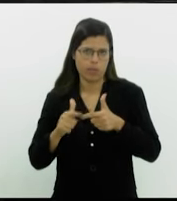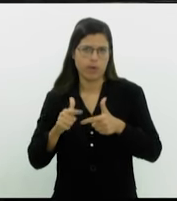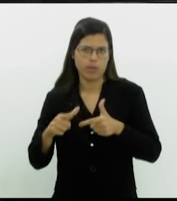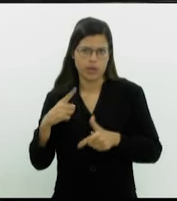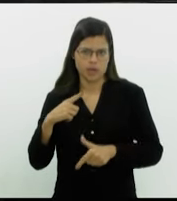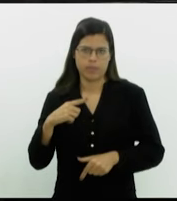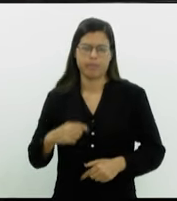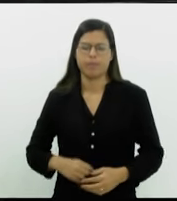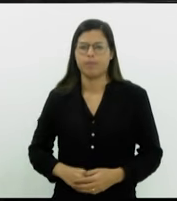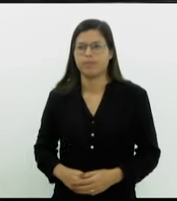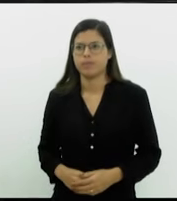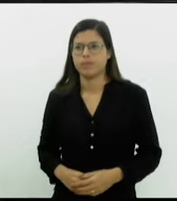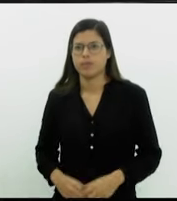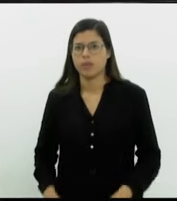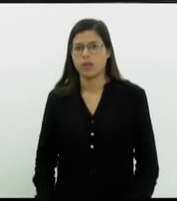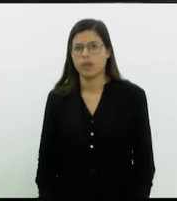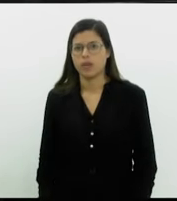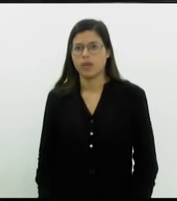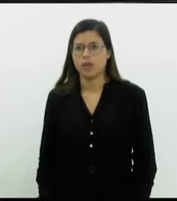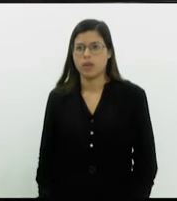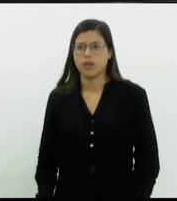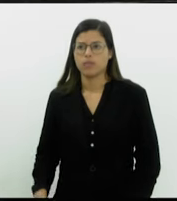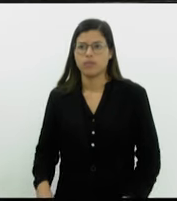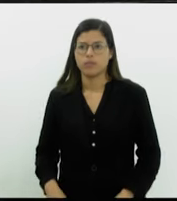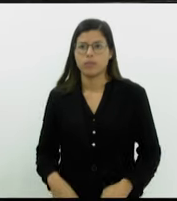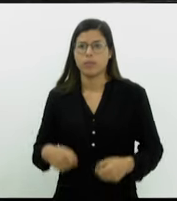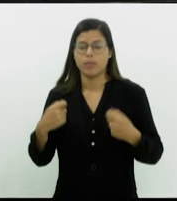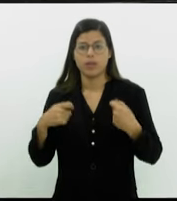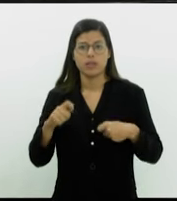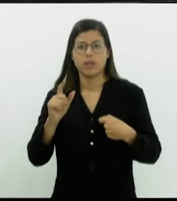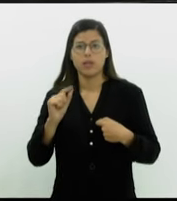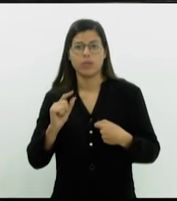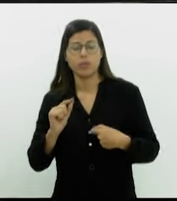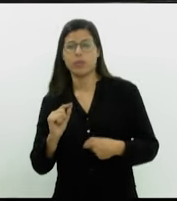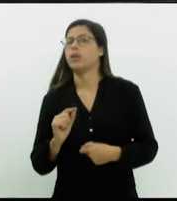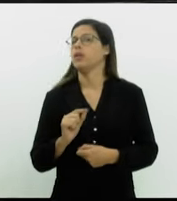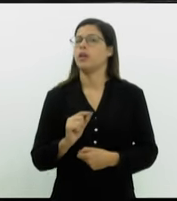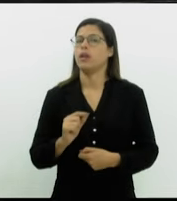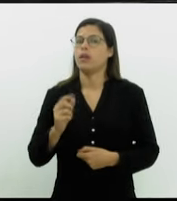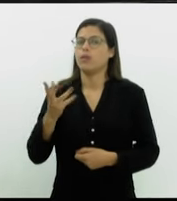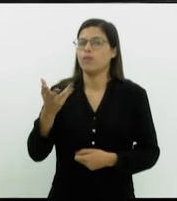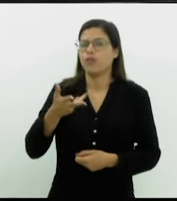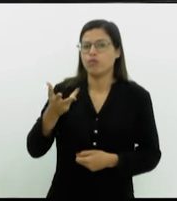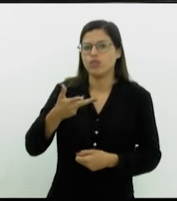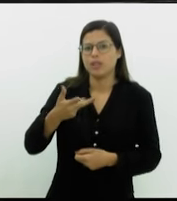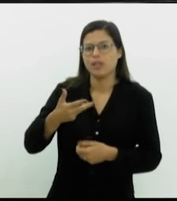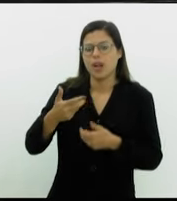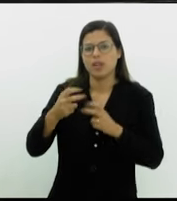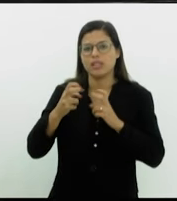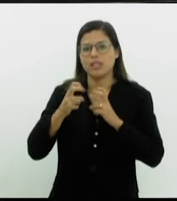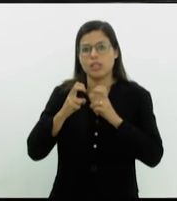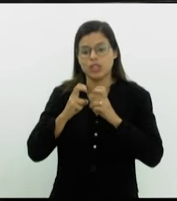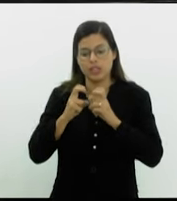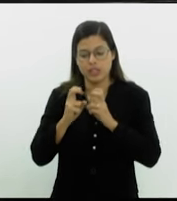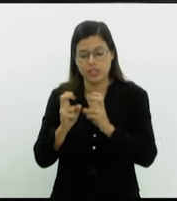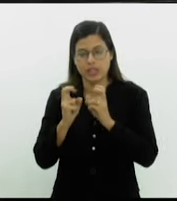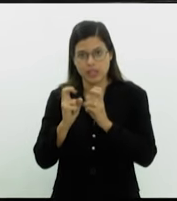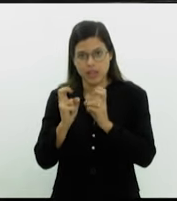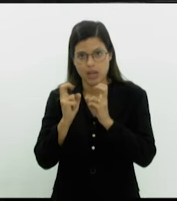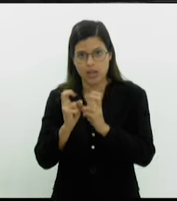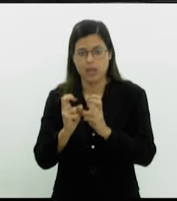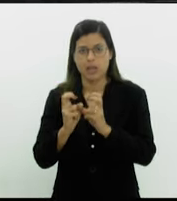Estas velocidades tinham sido reduzidas, trem, de 80 para